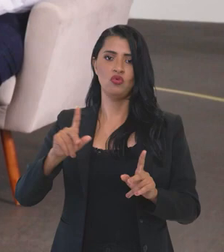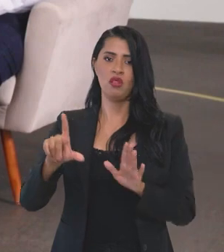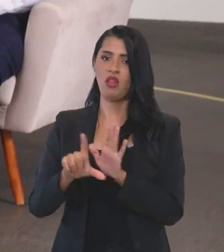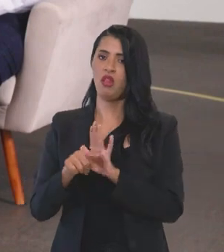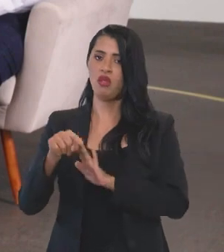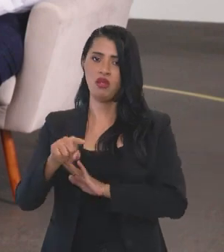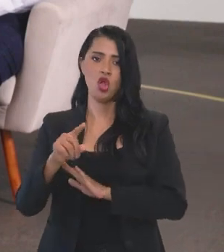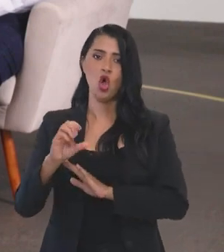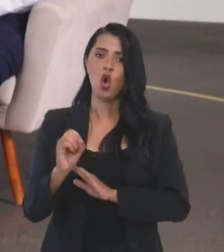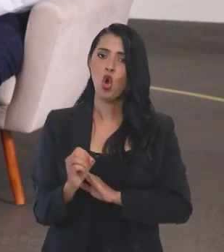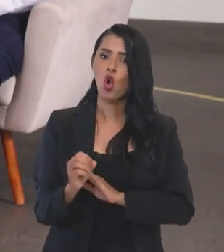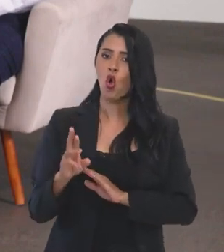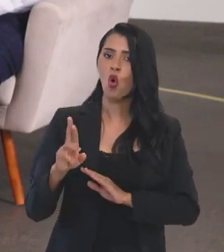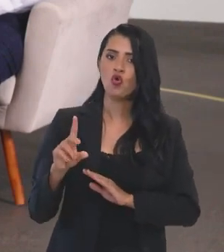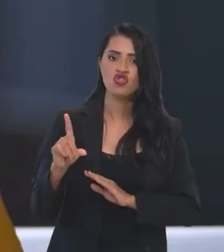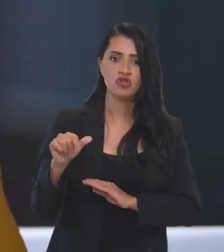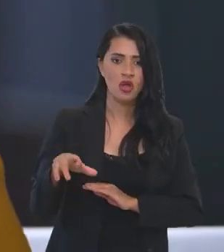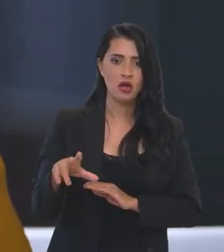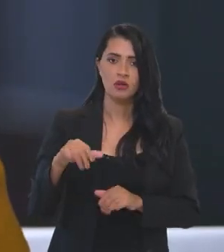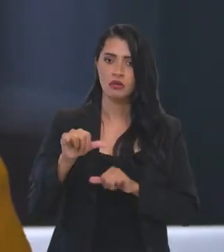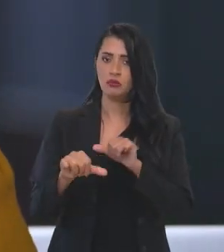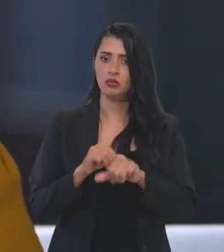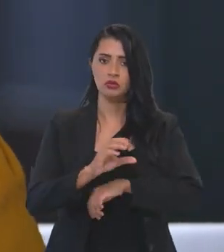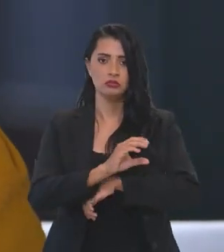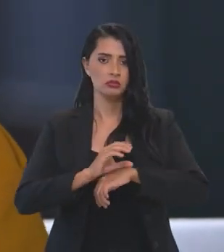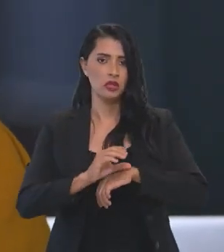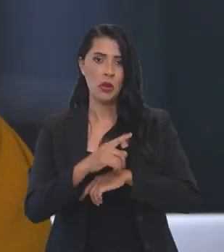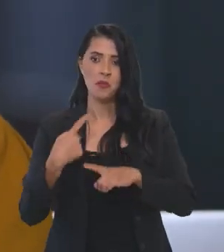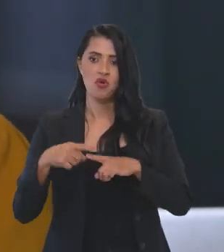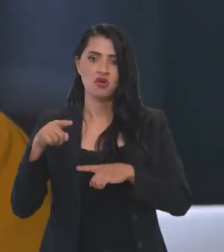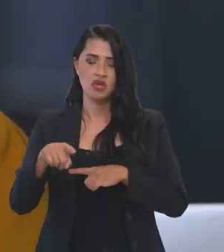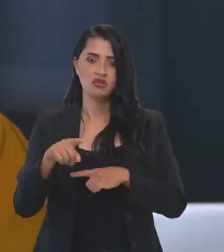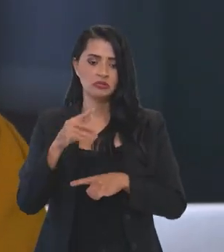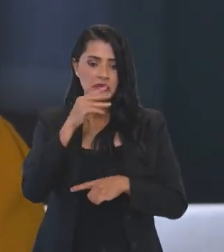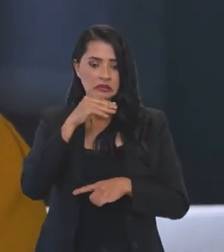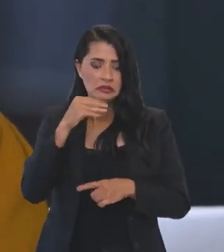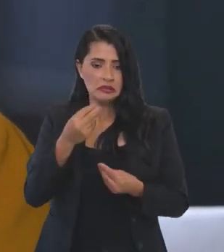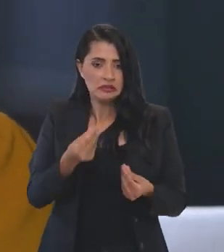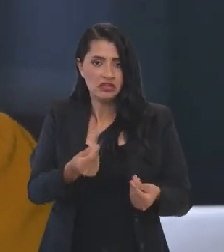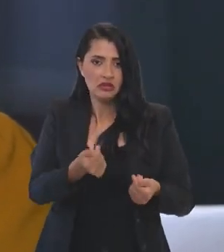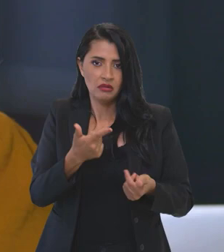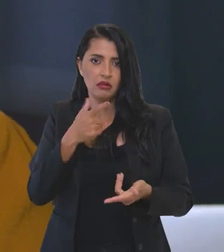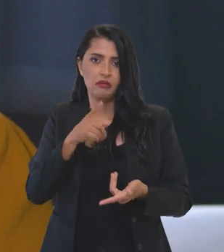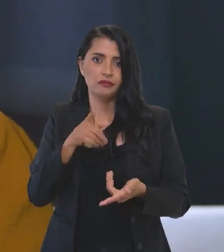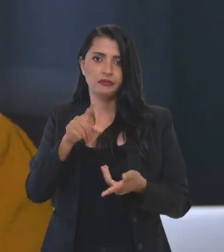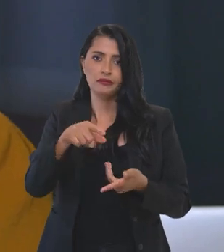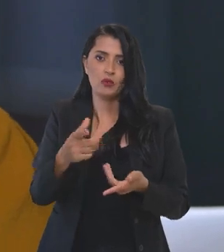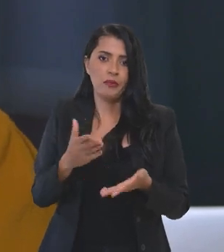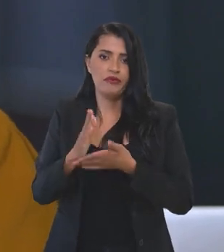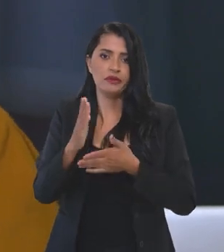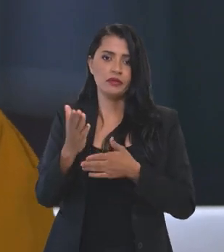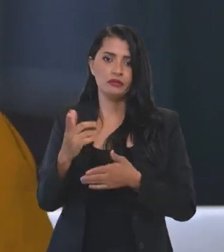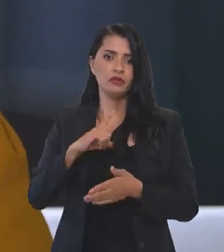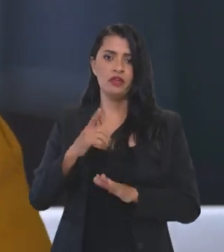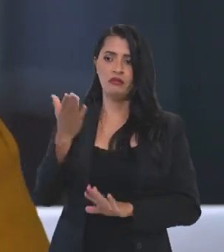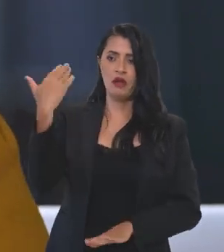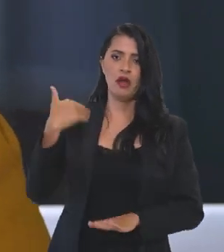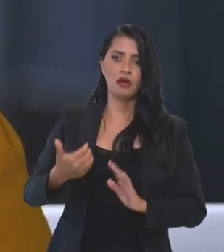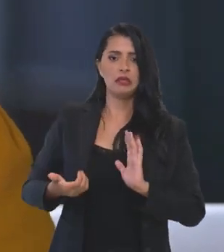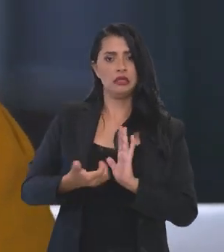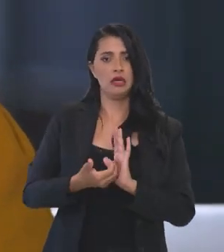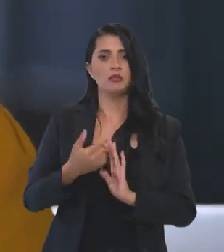não é por uma lei ordinária, porque isso fragiliza e facilita uma aprovação como teve